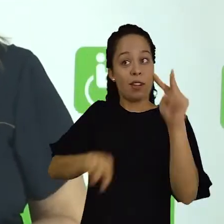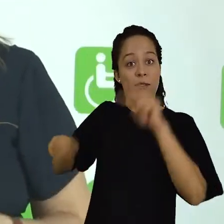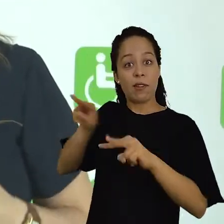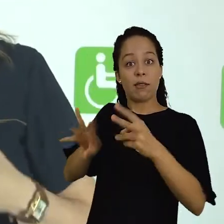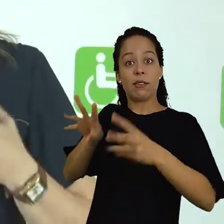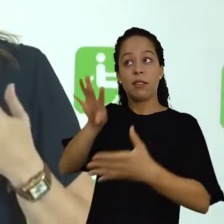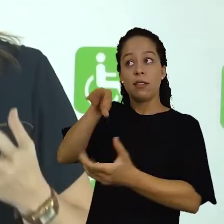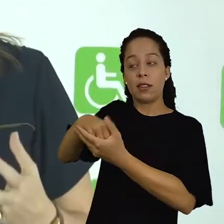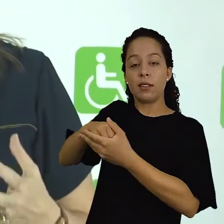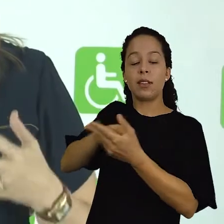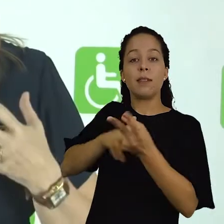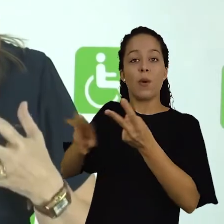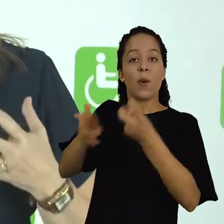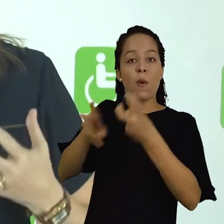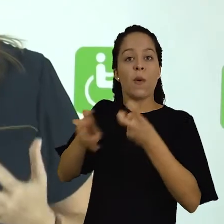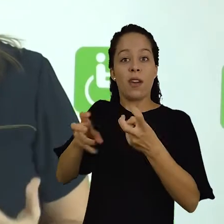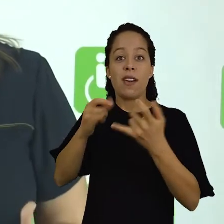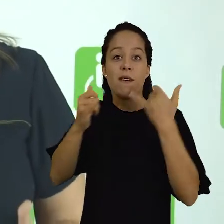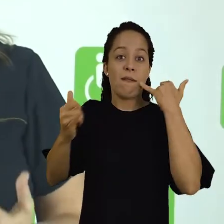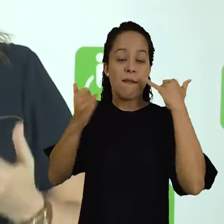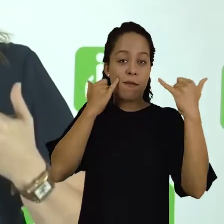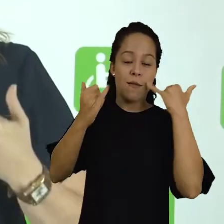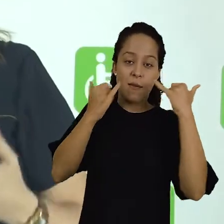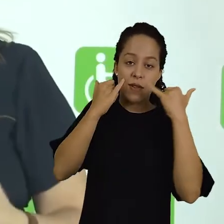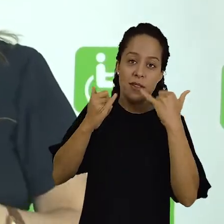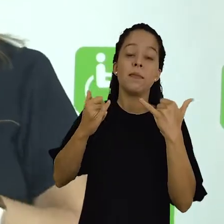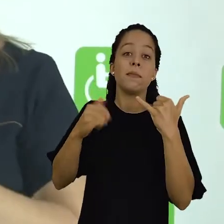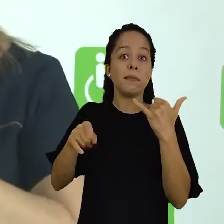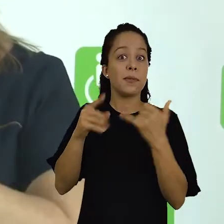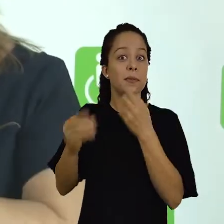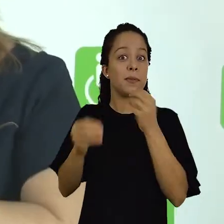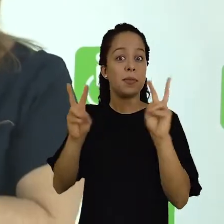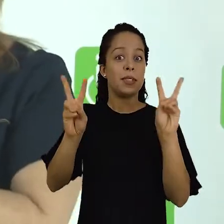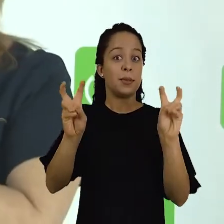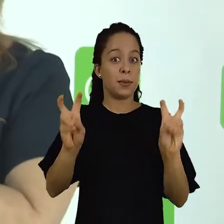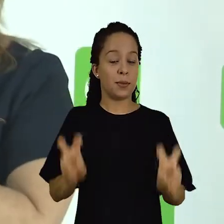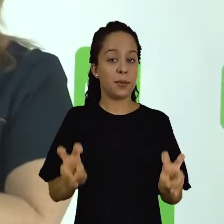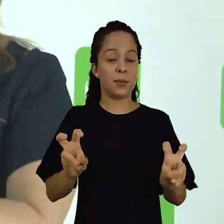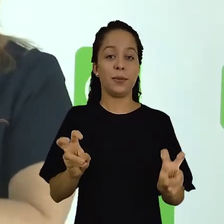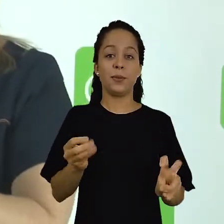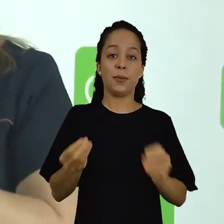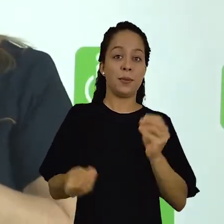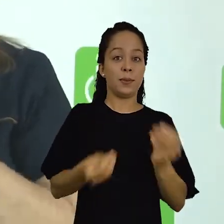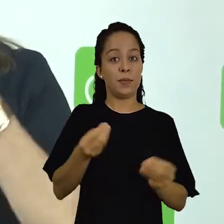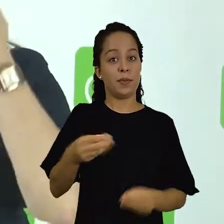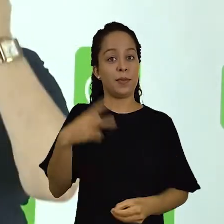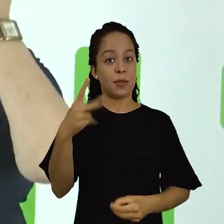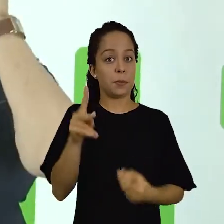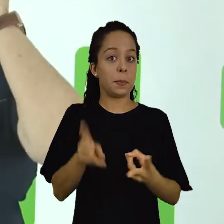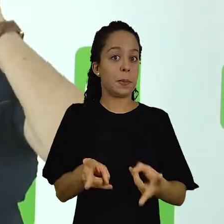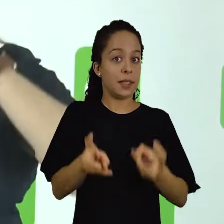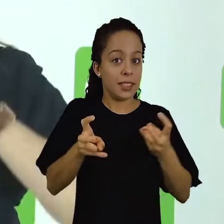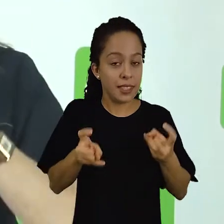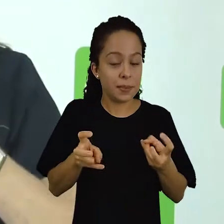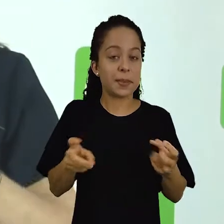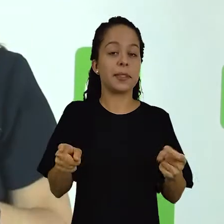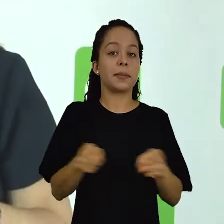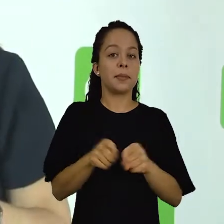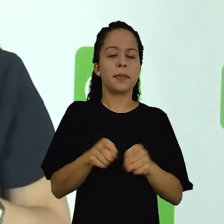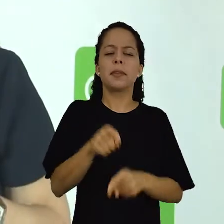visual, informações sobre o que você pensa em relação a determinados assuntos, qual a sua